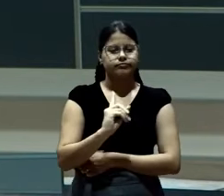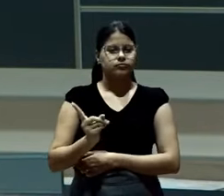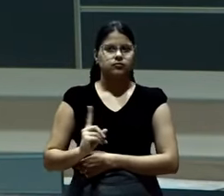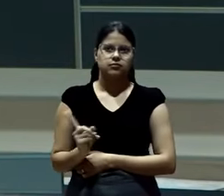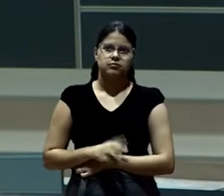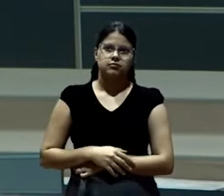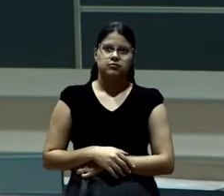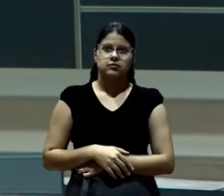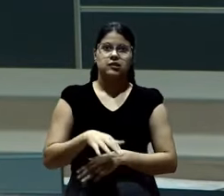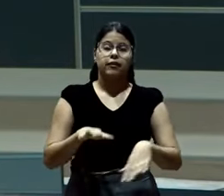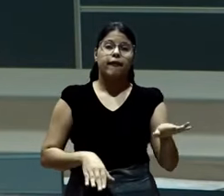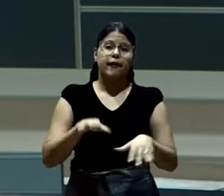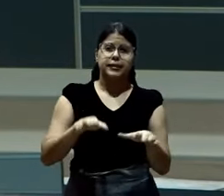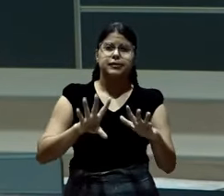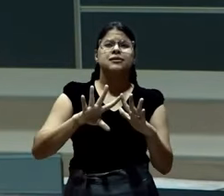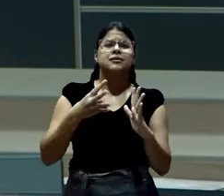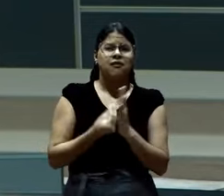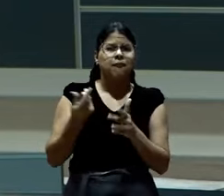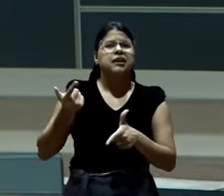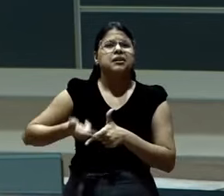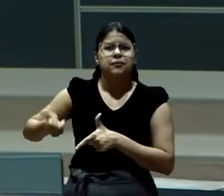Nem sempre na família é 100%.